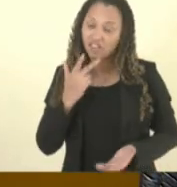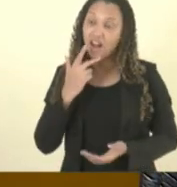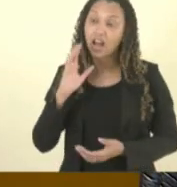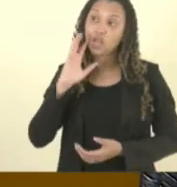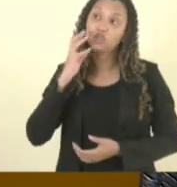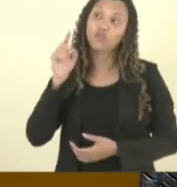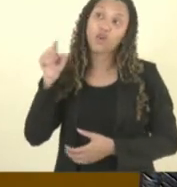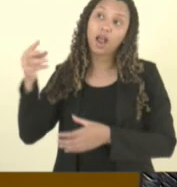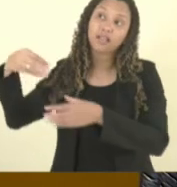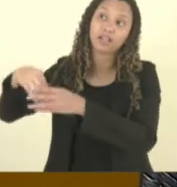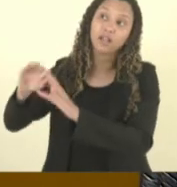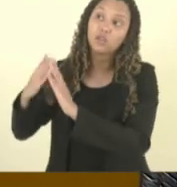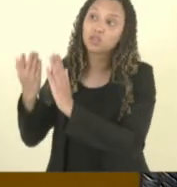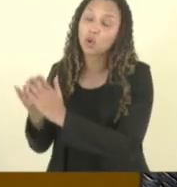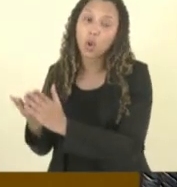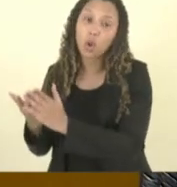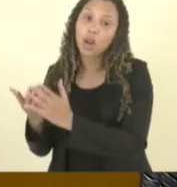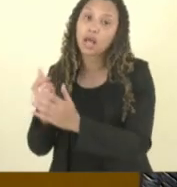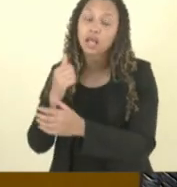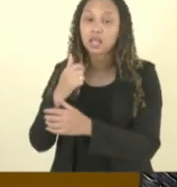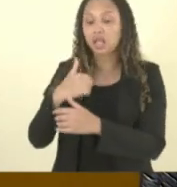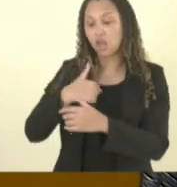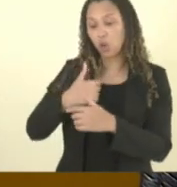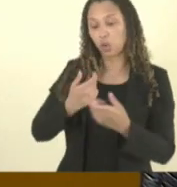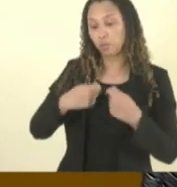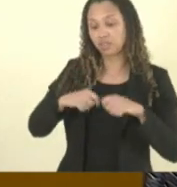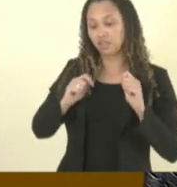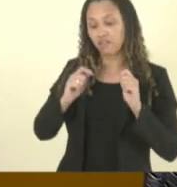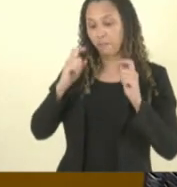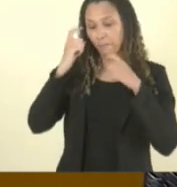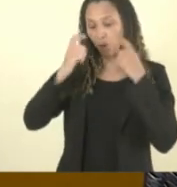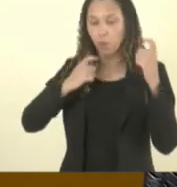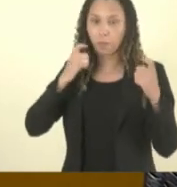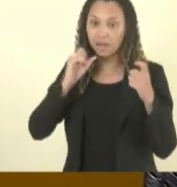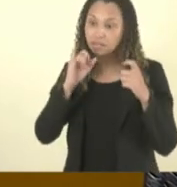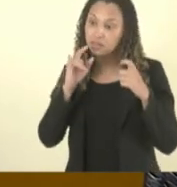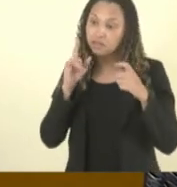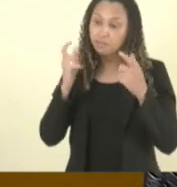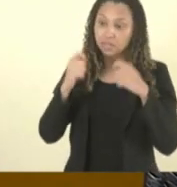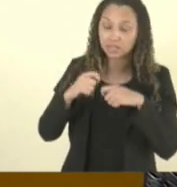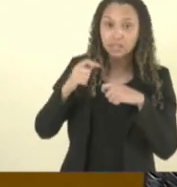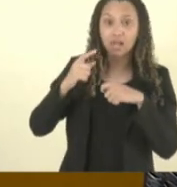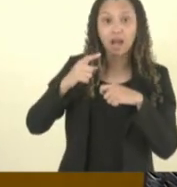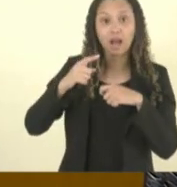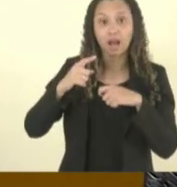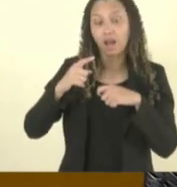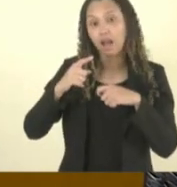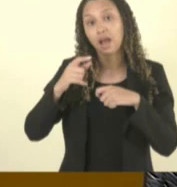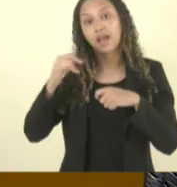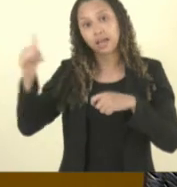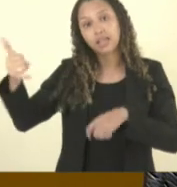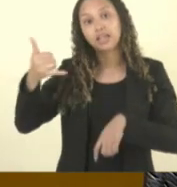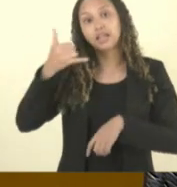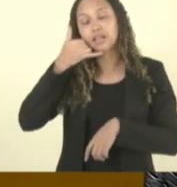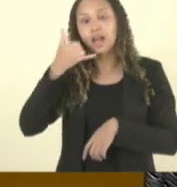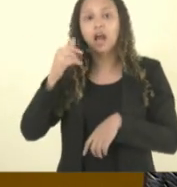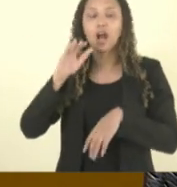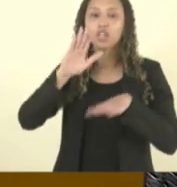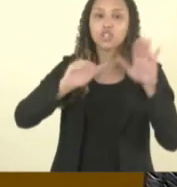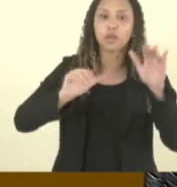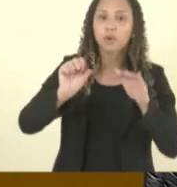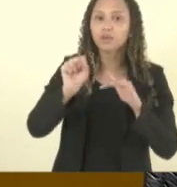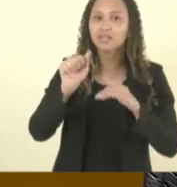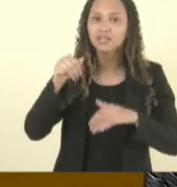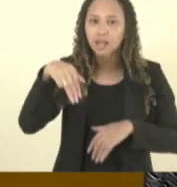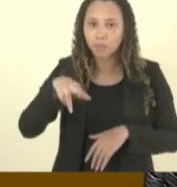lá mesmo e que não era para me preocupar se caso precisasse se precisasse ele ia chamar o SAMU eu